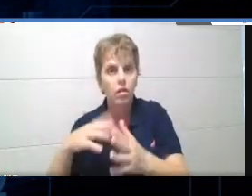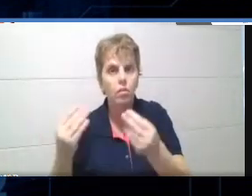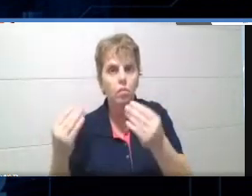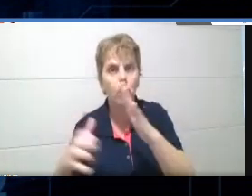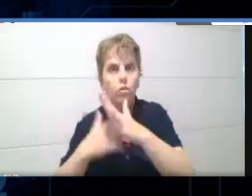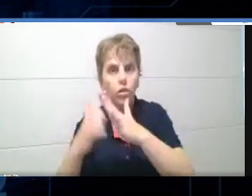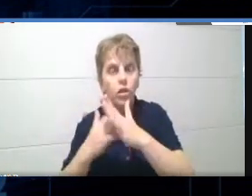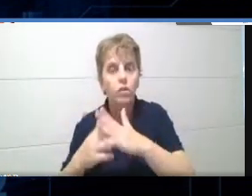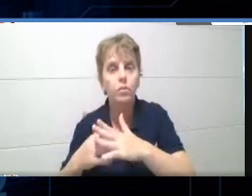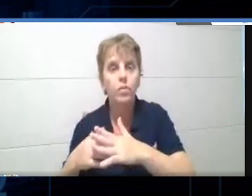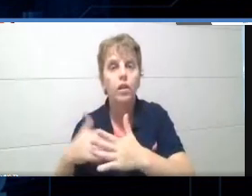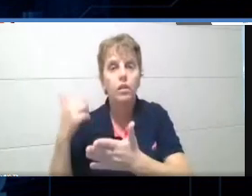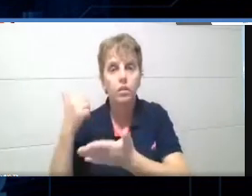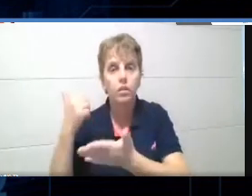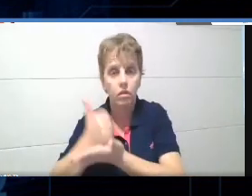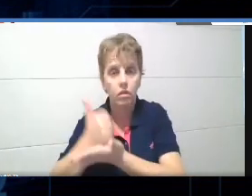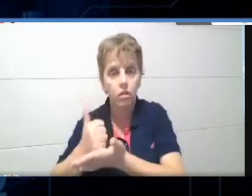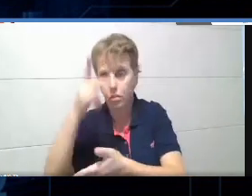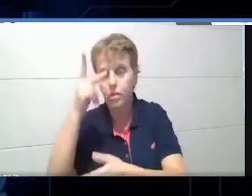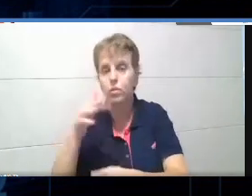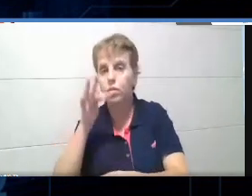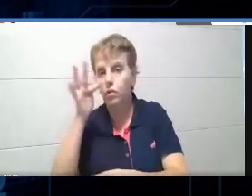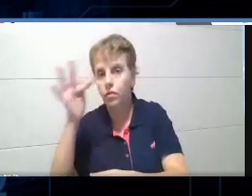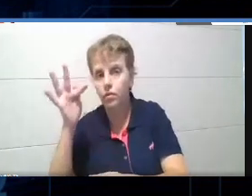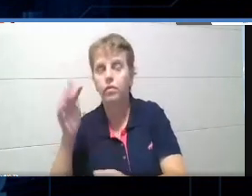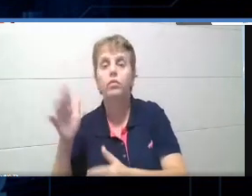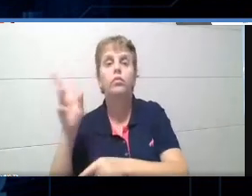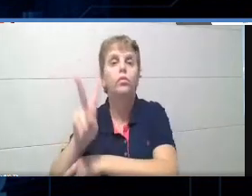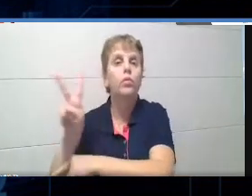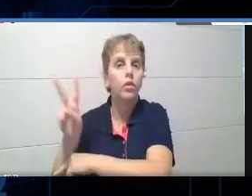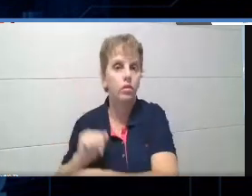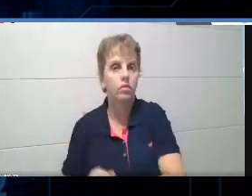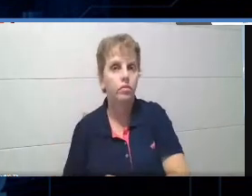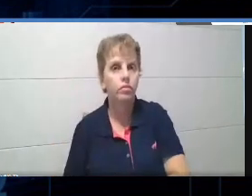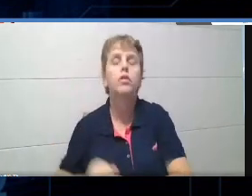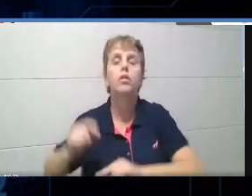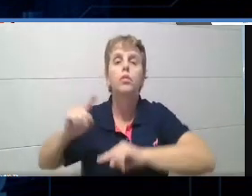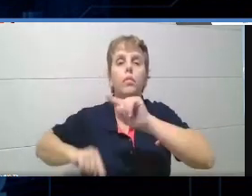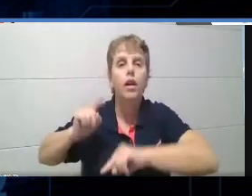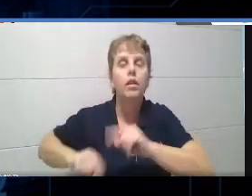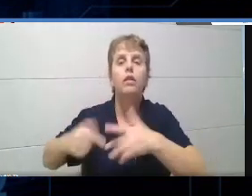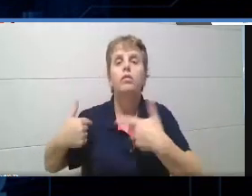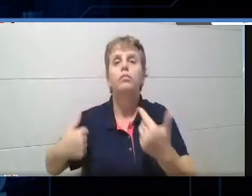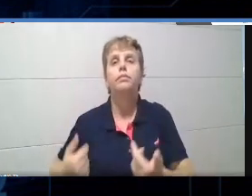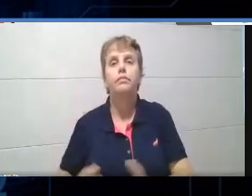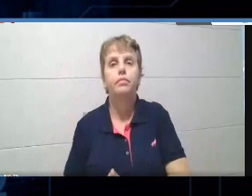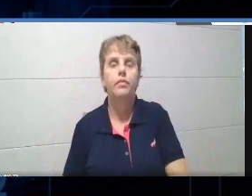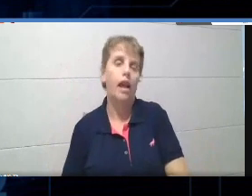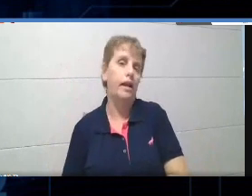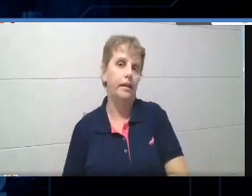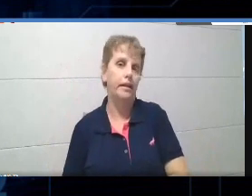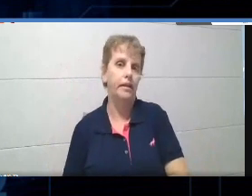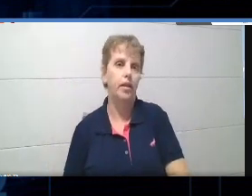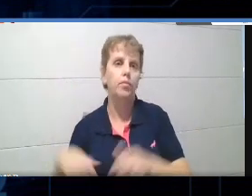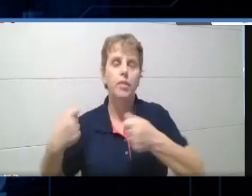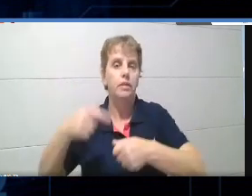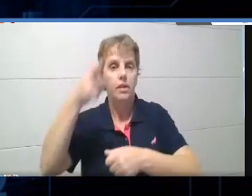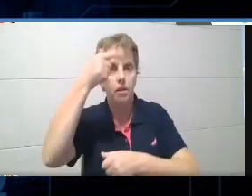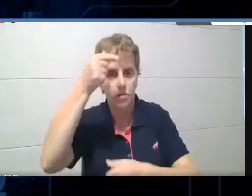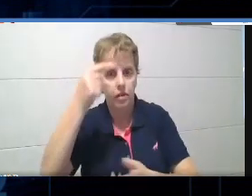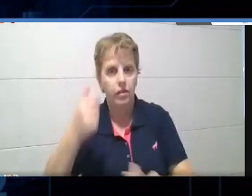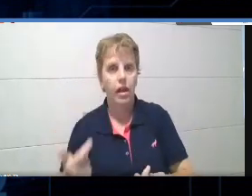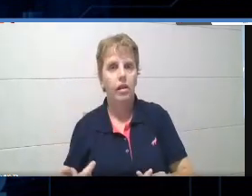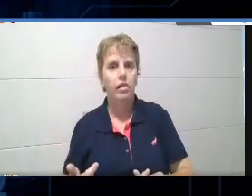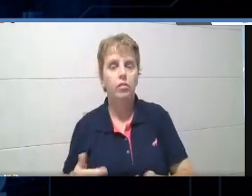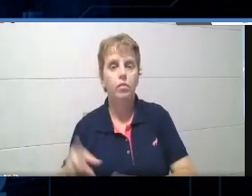Produtos e serviços dessa profissão. A formação necessária, ah, não precisa de nada. Ah, é, não precisa de nada, não